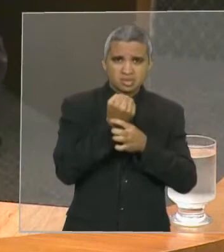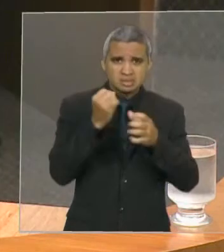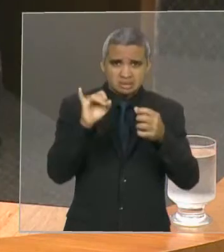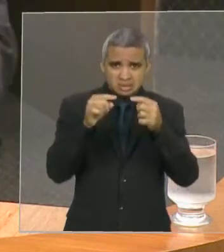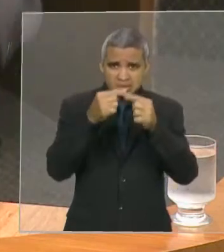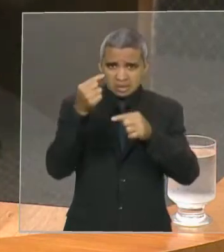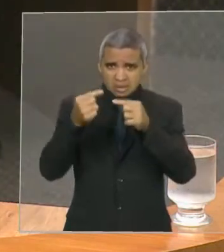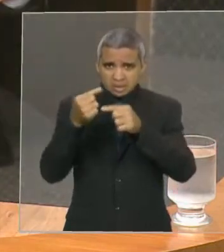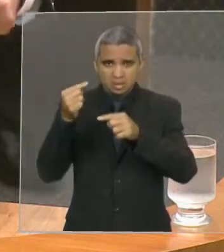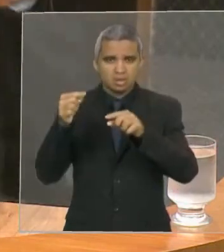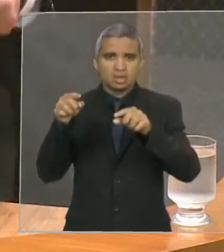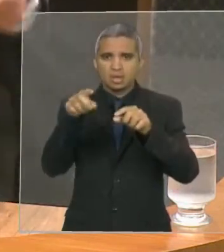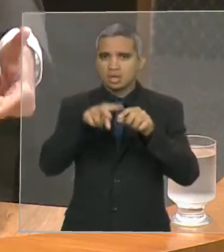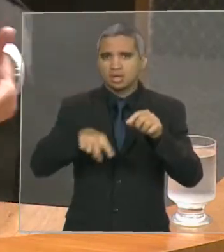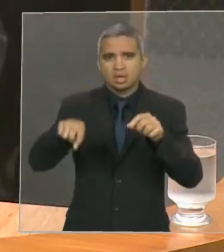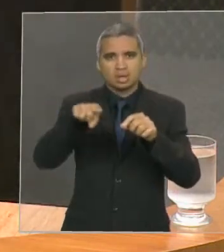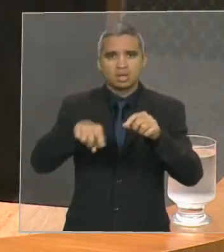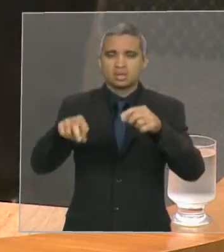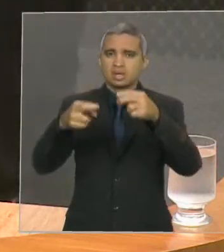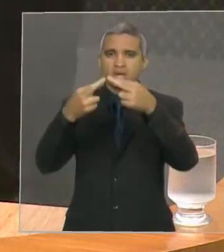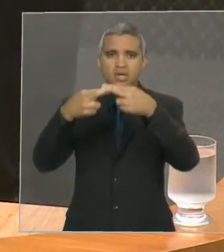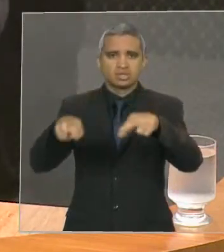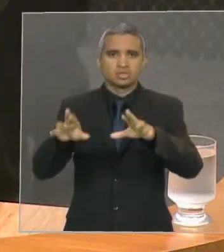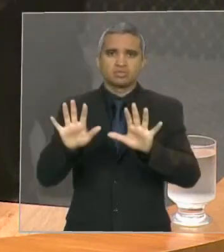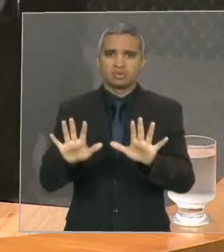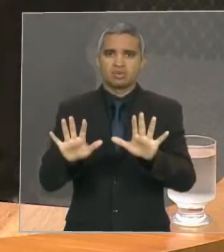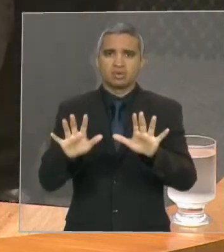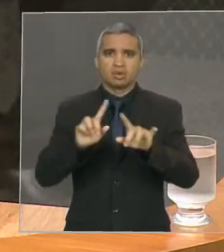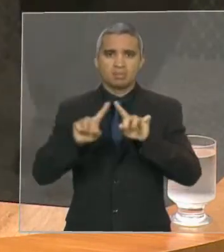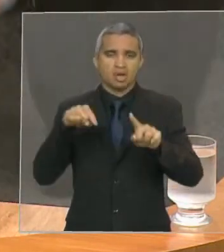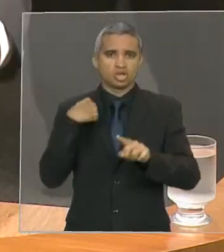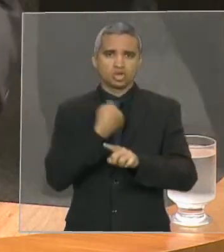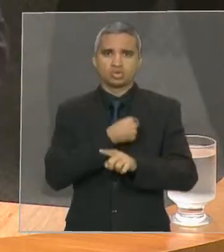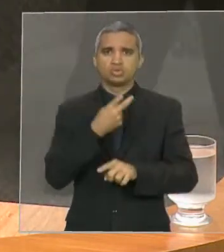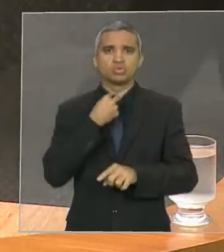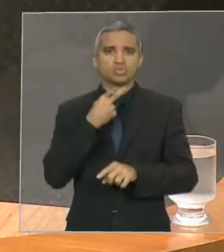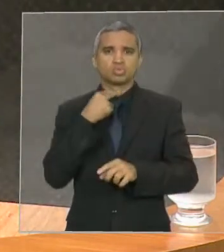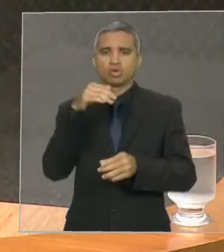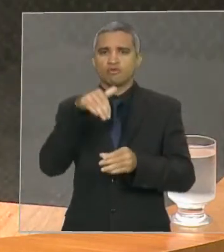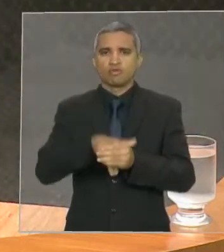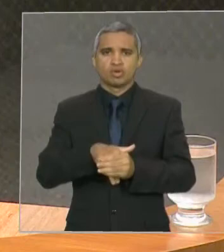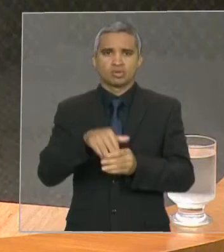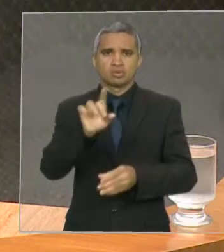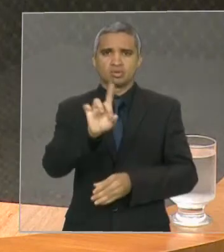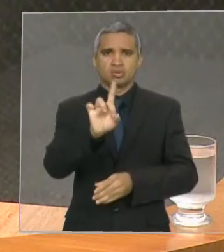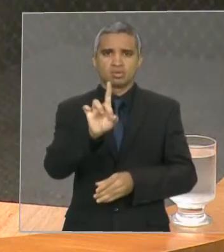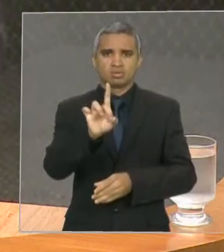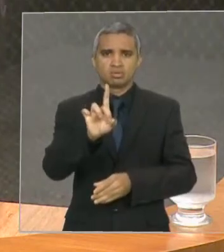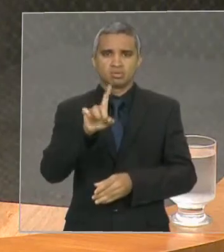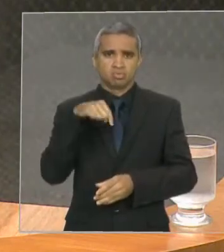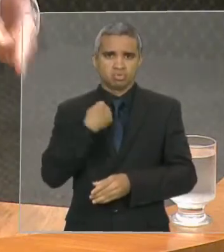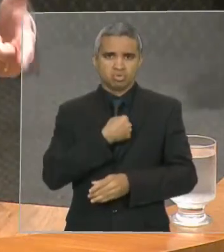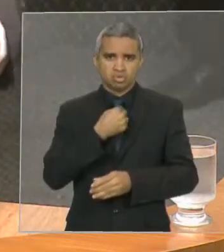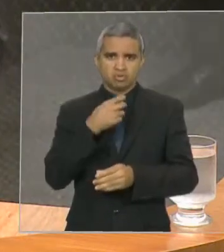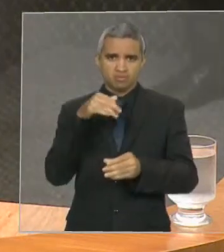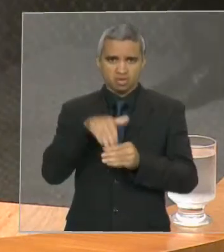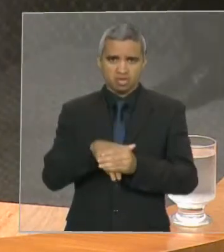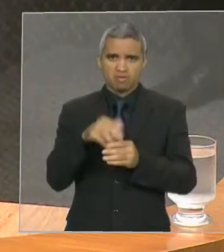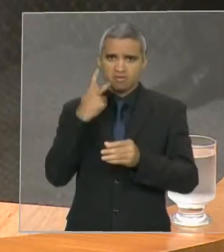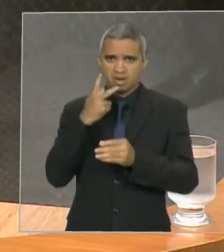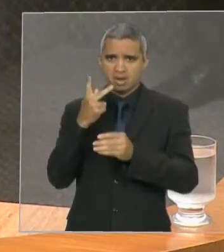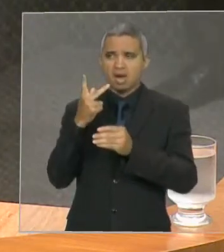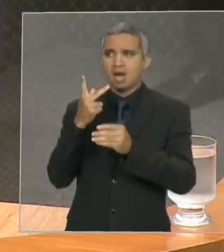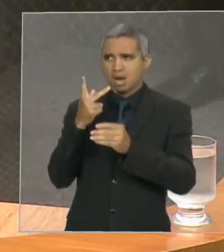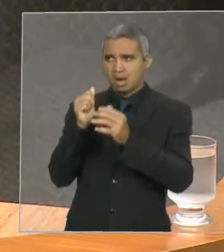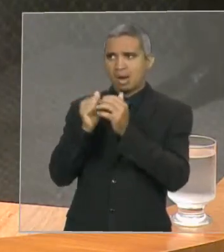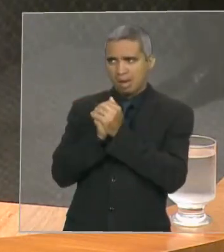democracia, desse autoritarismo, porque na hora que nós estamos votando isso, nós estamos dizendo amém. E nós não podemos dizer isso.